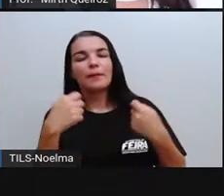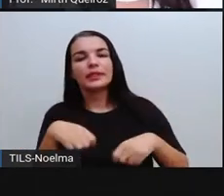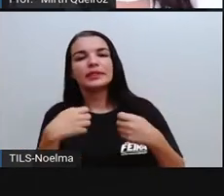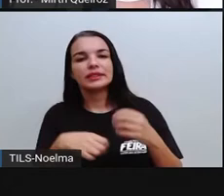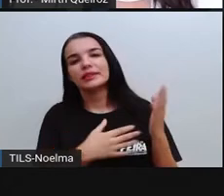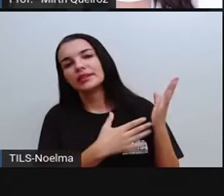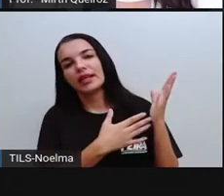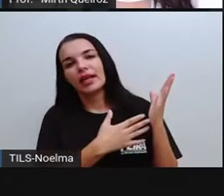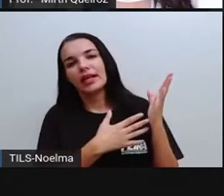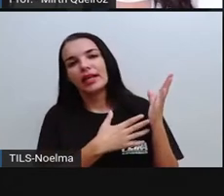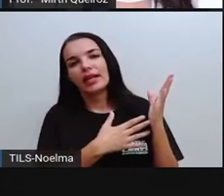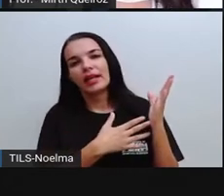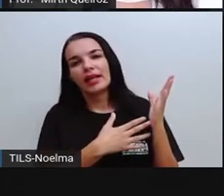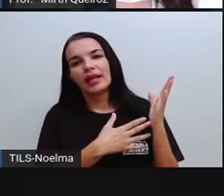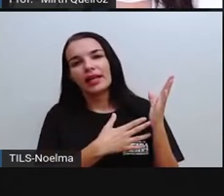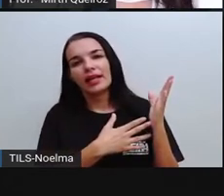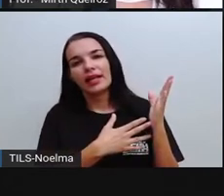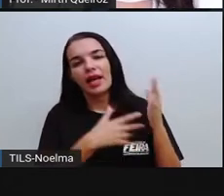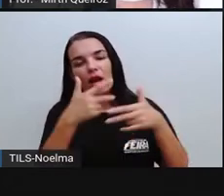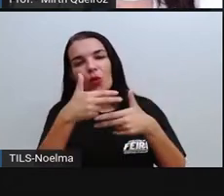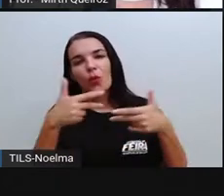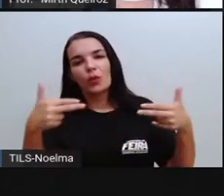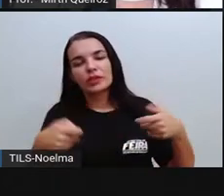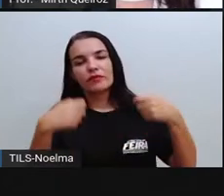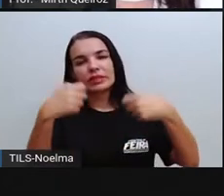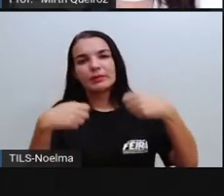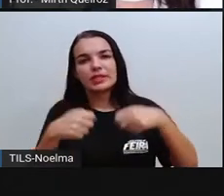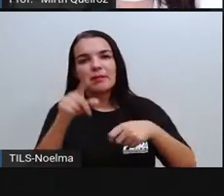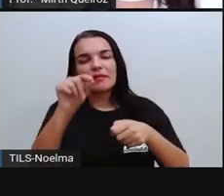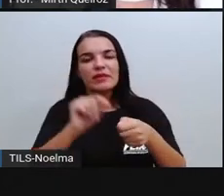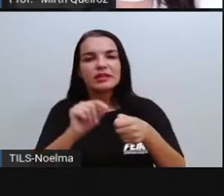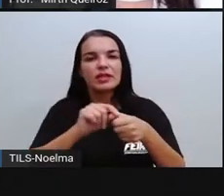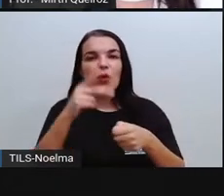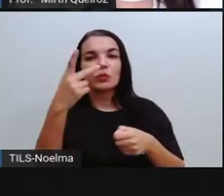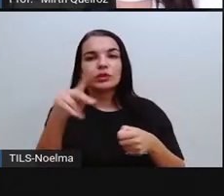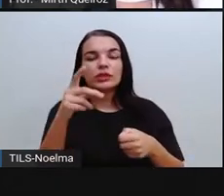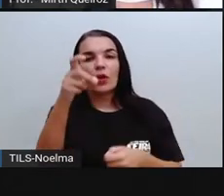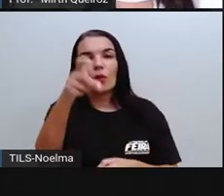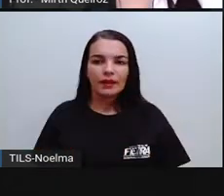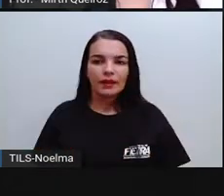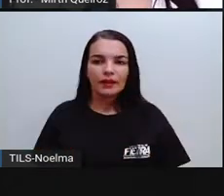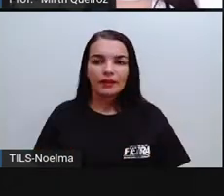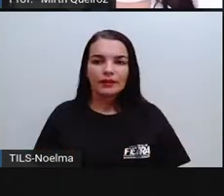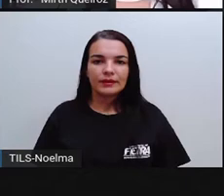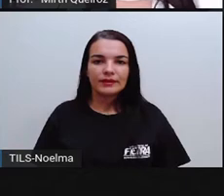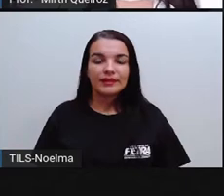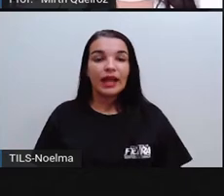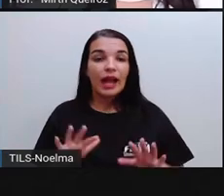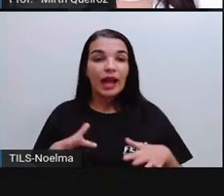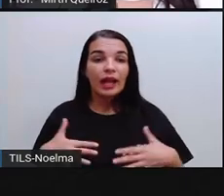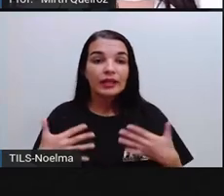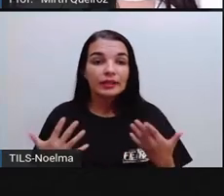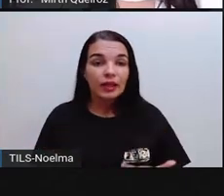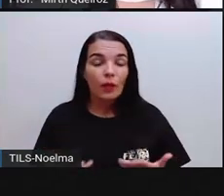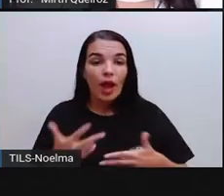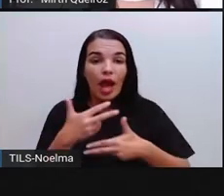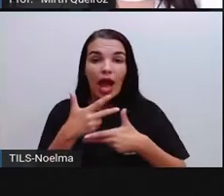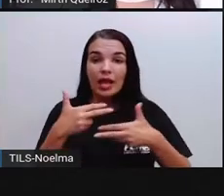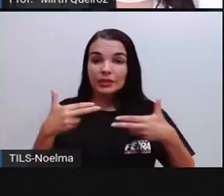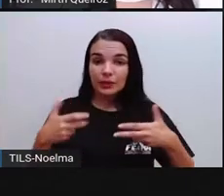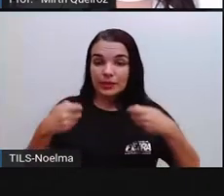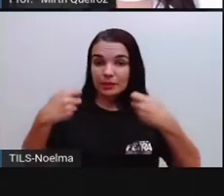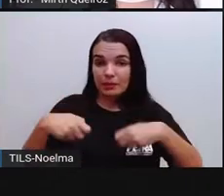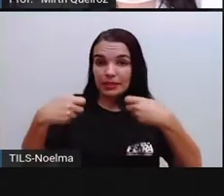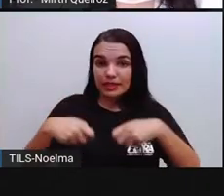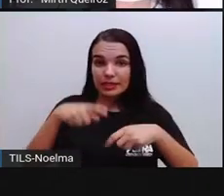necessários para que a gente possa fazer a xilografura. Bom, gente, os materiais necessários